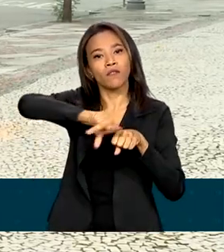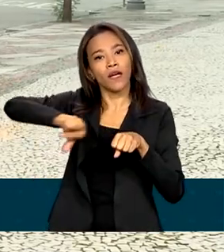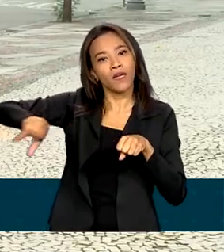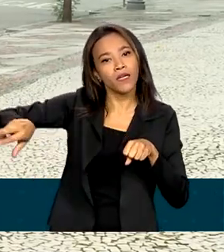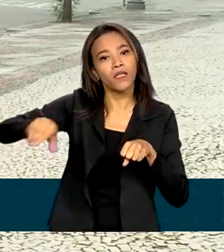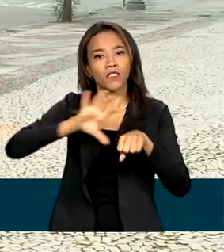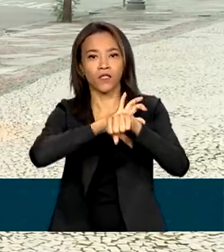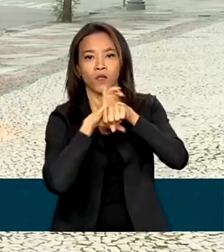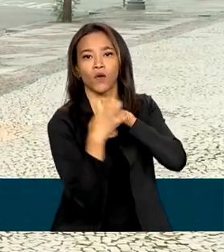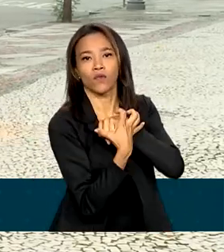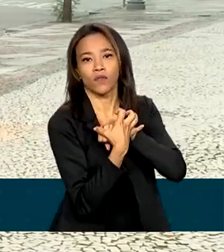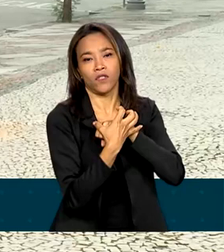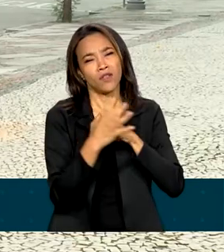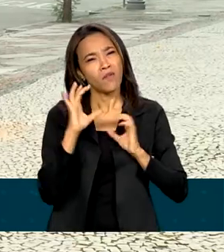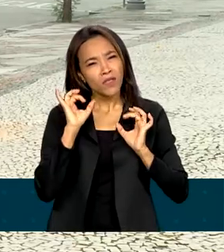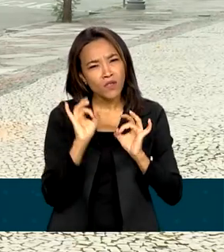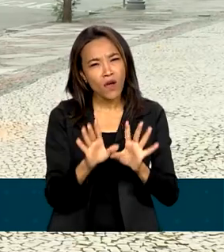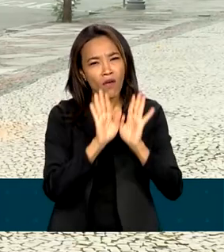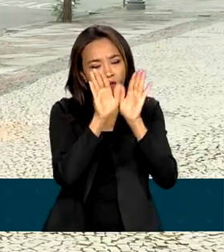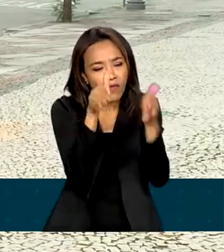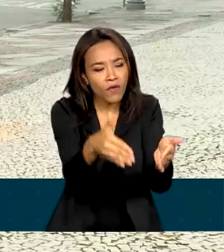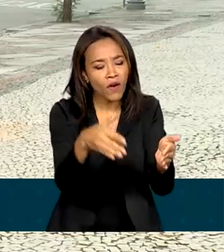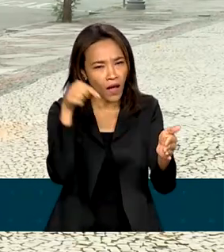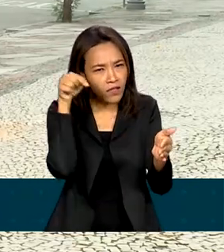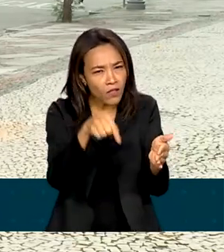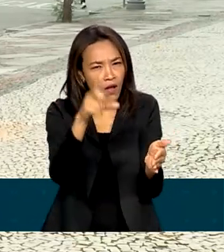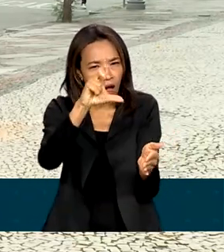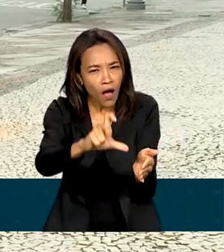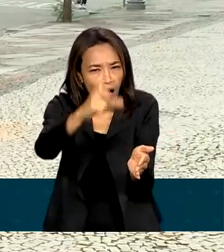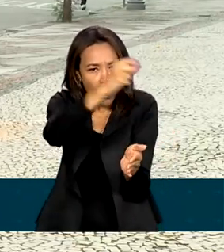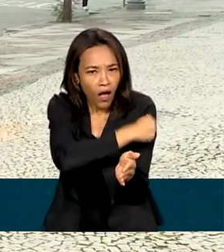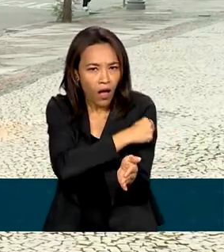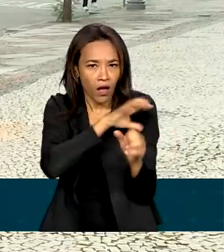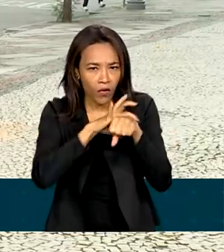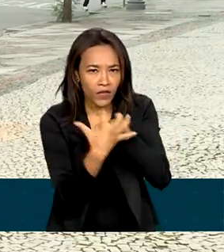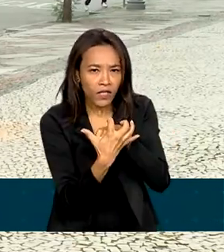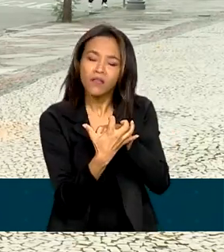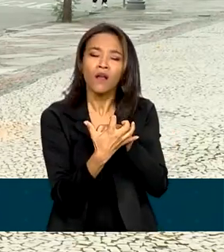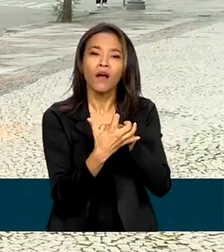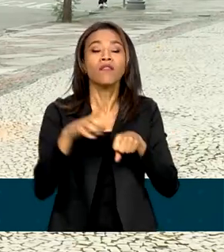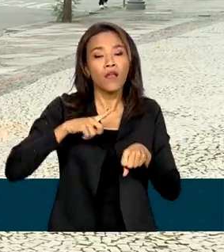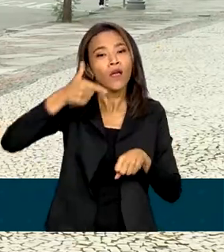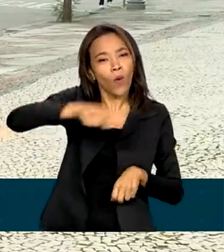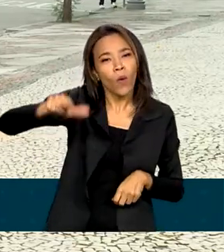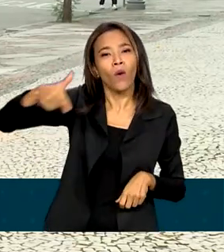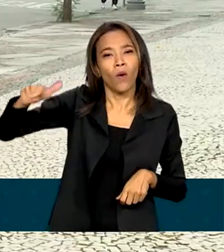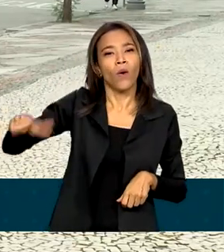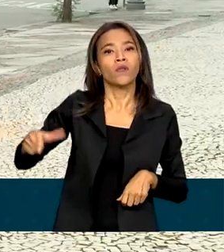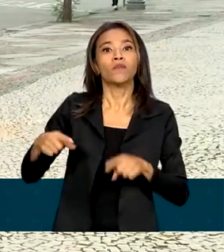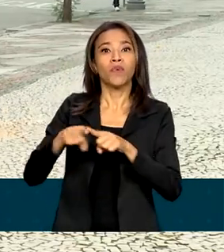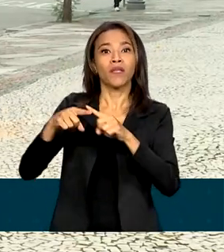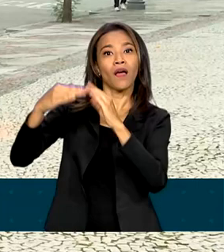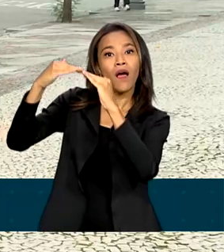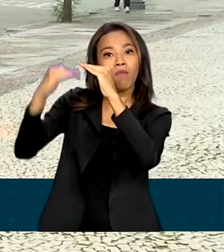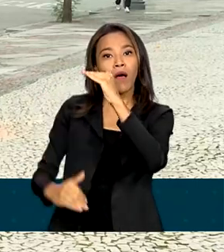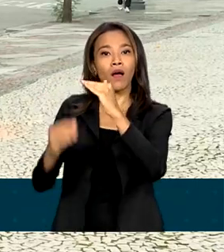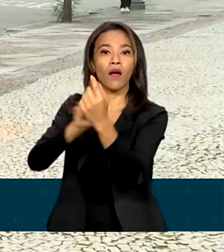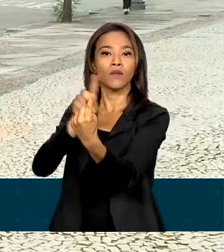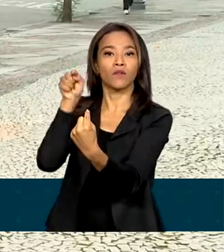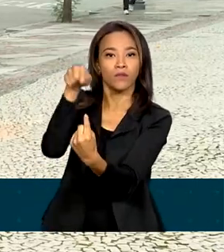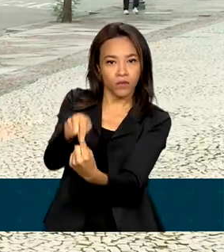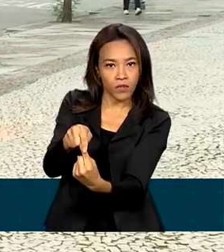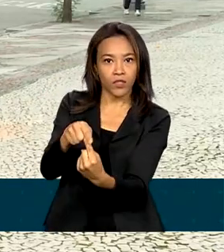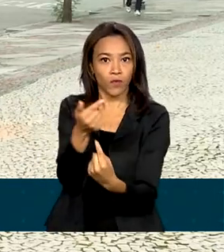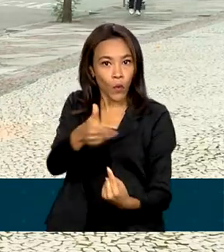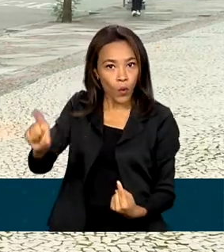Mas essa campanha não se restringe somente à vacinação contra a Covid, não, viu? Porque outras coberturas estão abaixo da meta. E o Ministério da